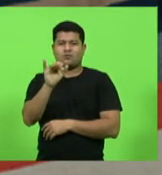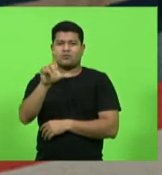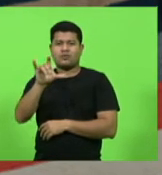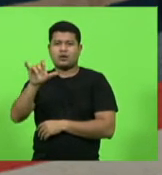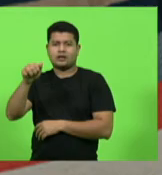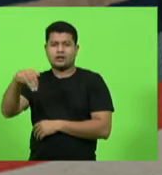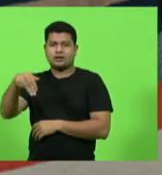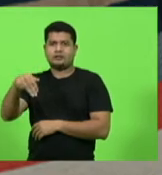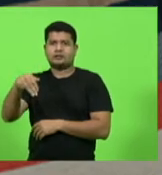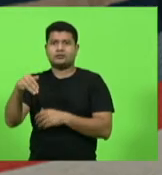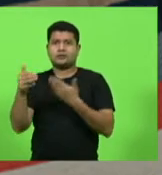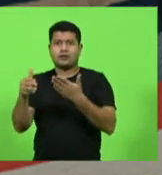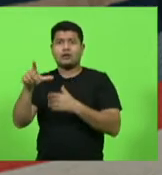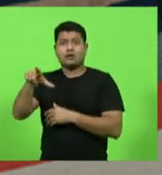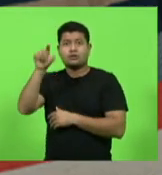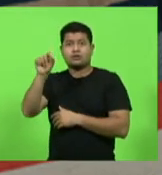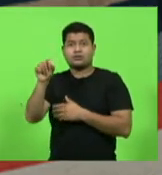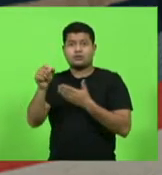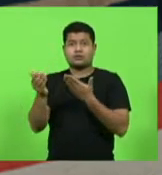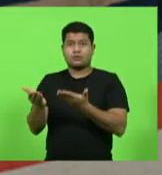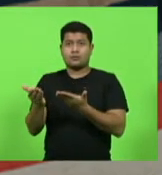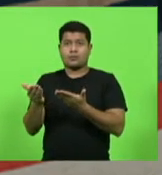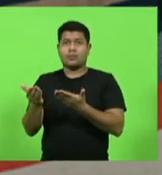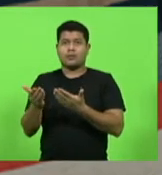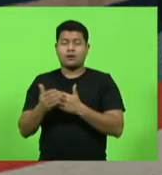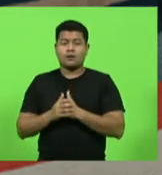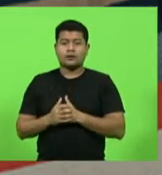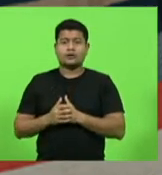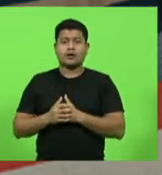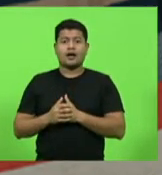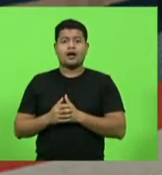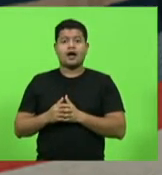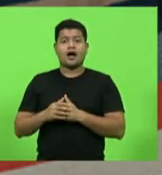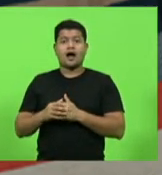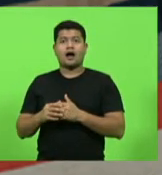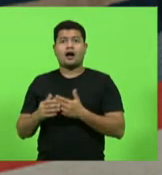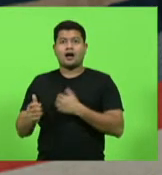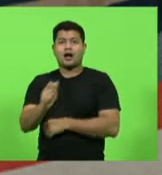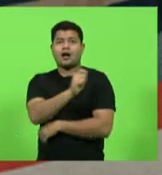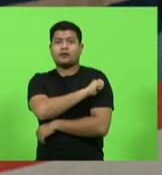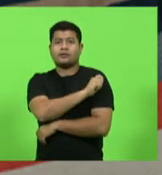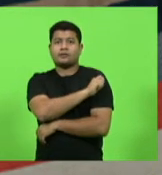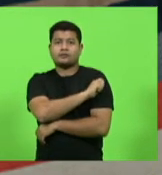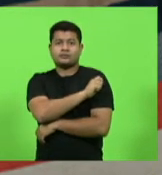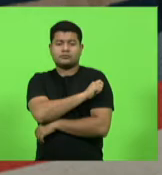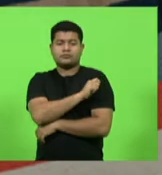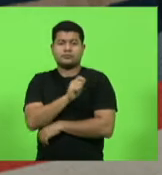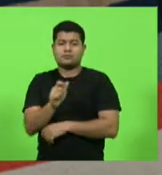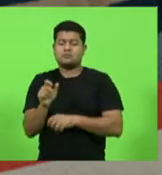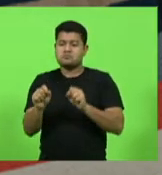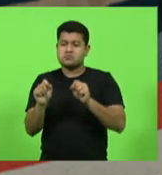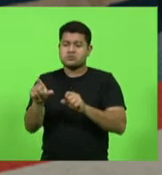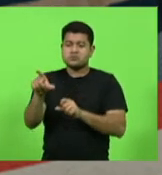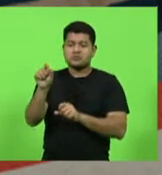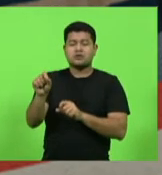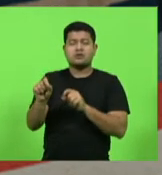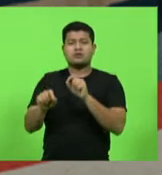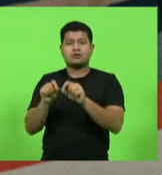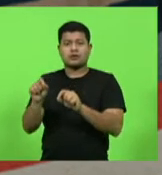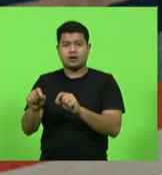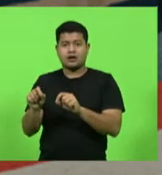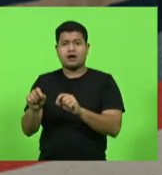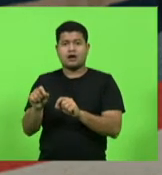Essa foi a opção, a escolha que o professor fez. no lugar de aluno ou aluna, ele colocou a palavra